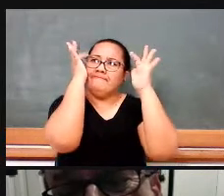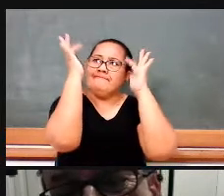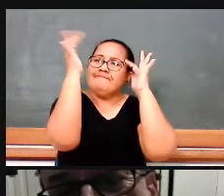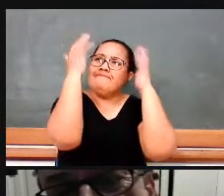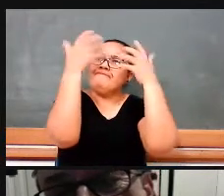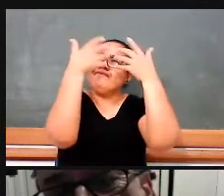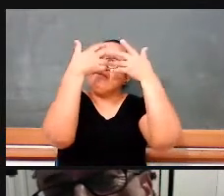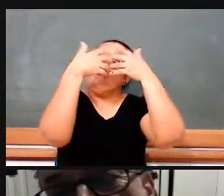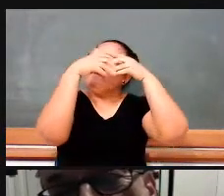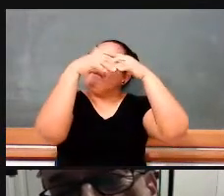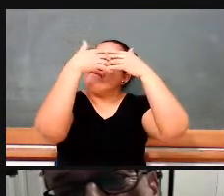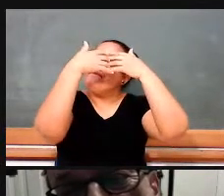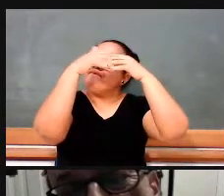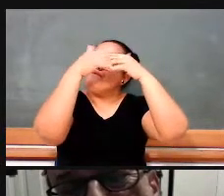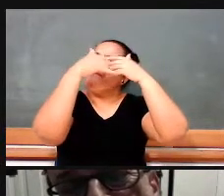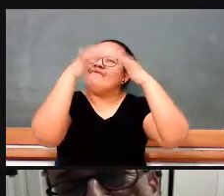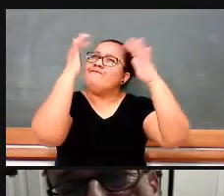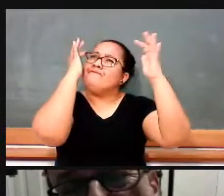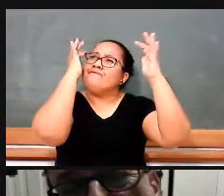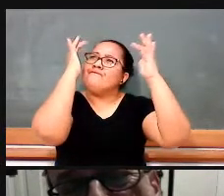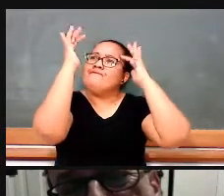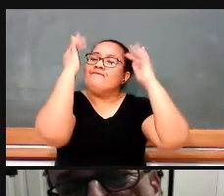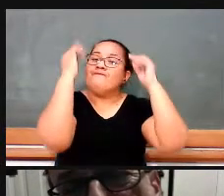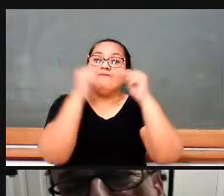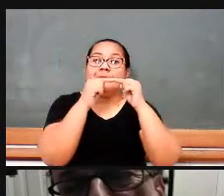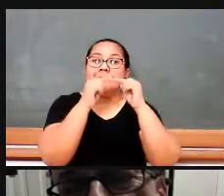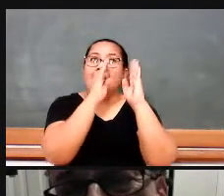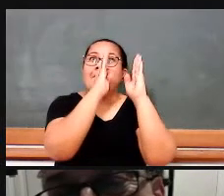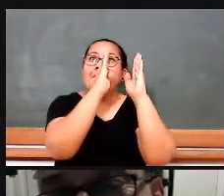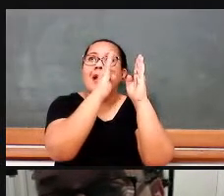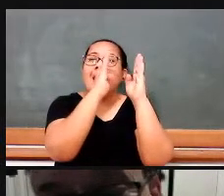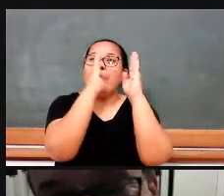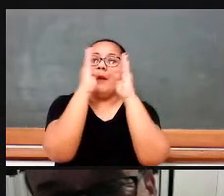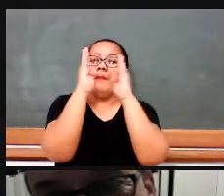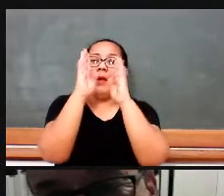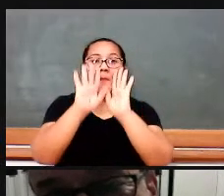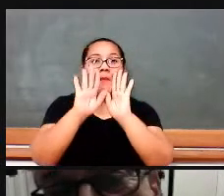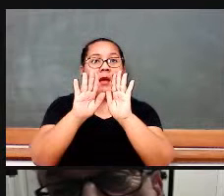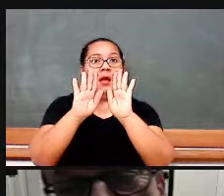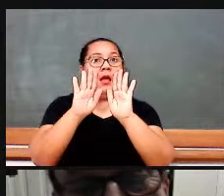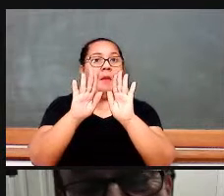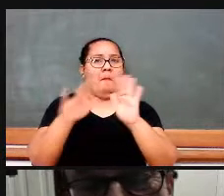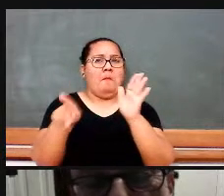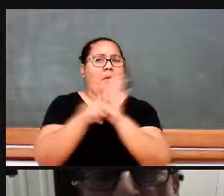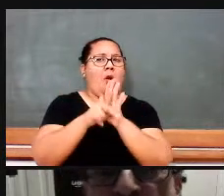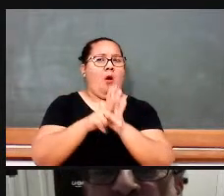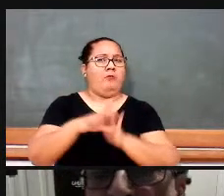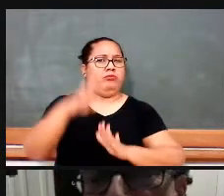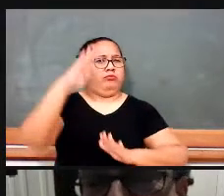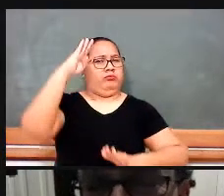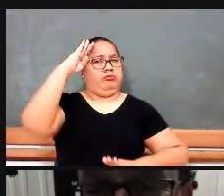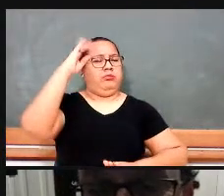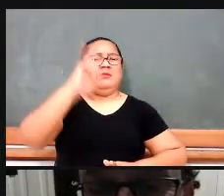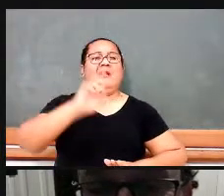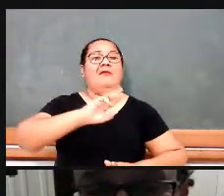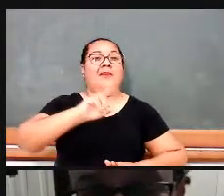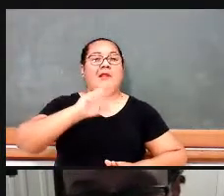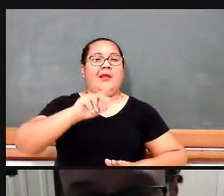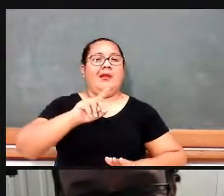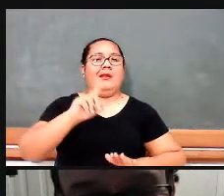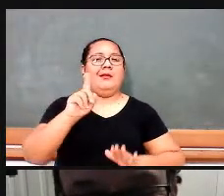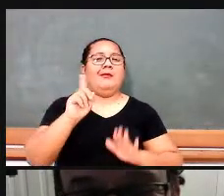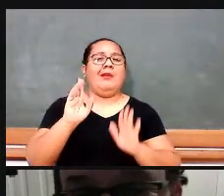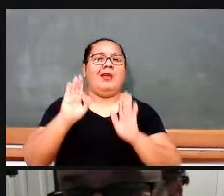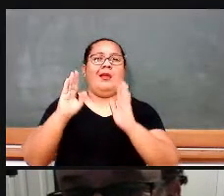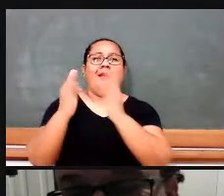mais pensada como conhecimento militar, antigo, de construção de muralhas